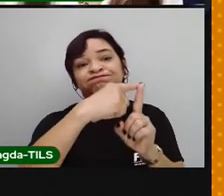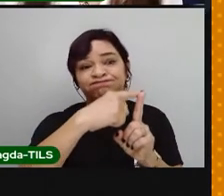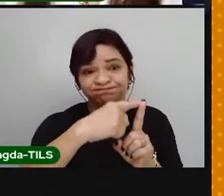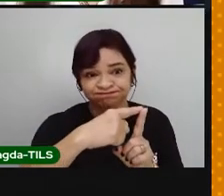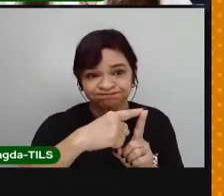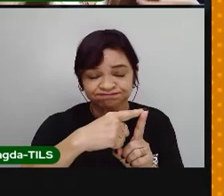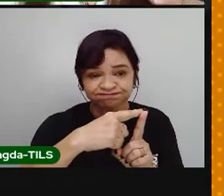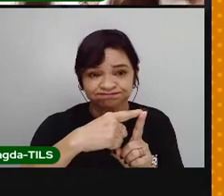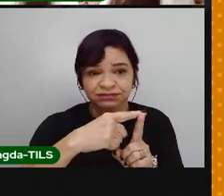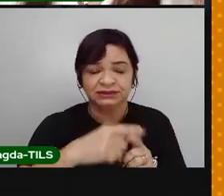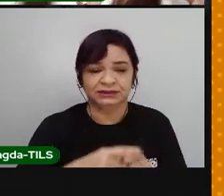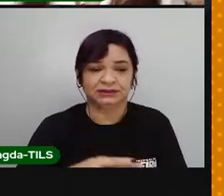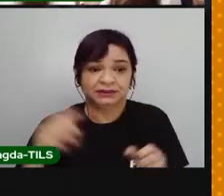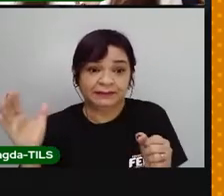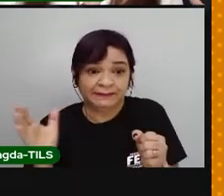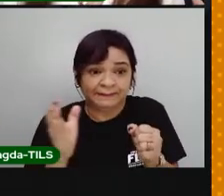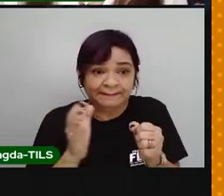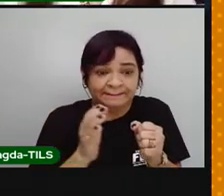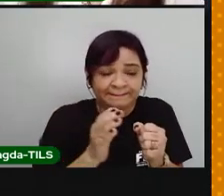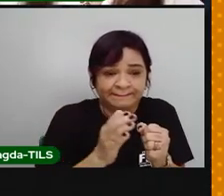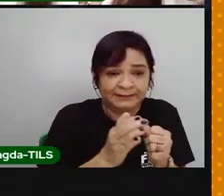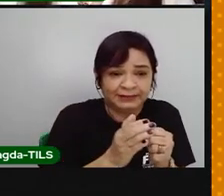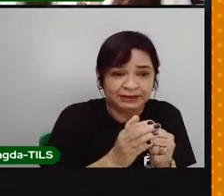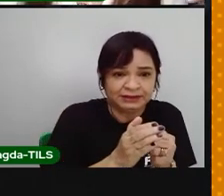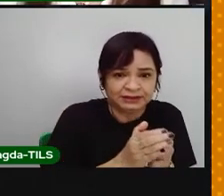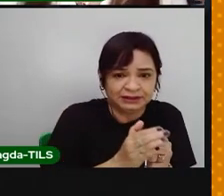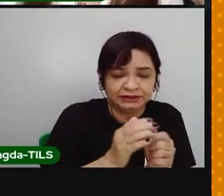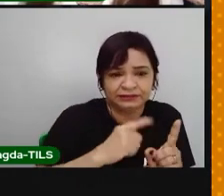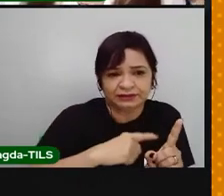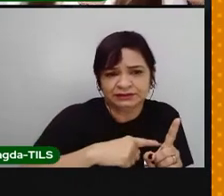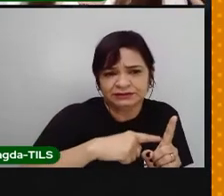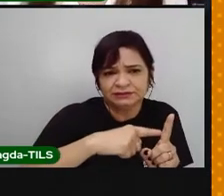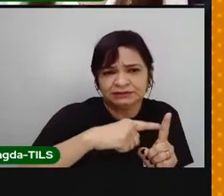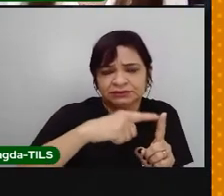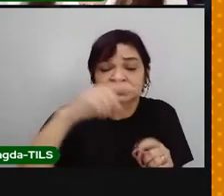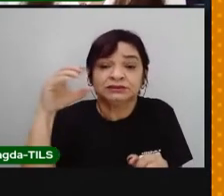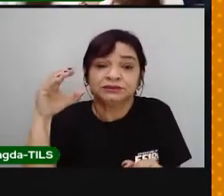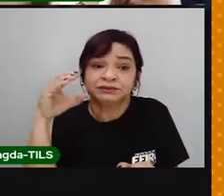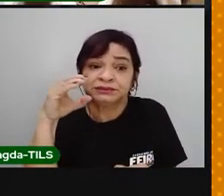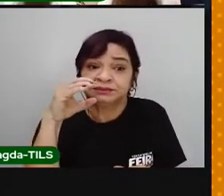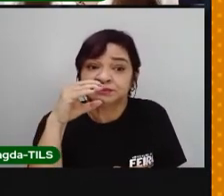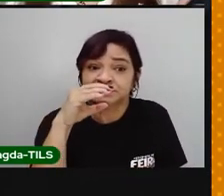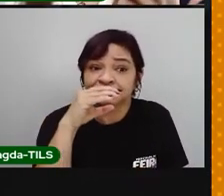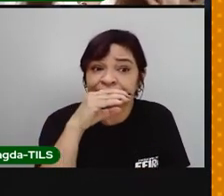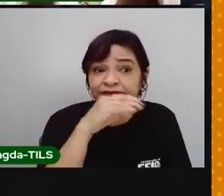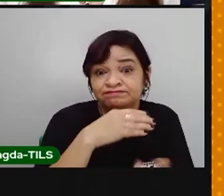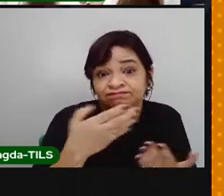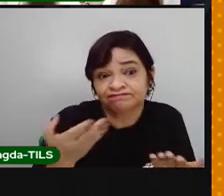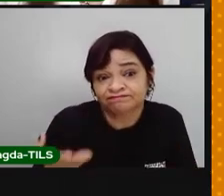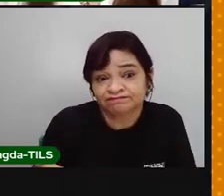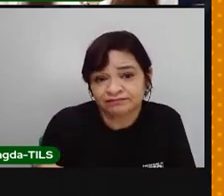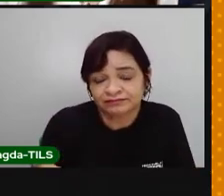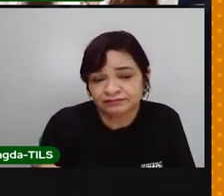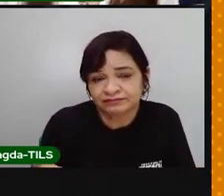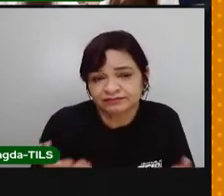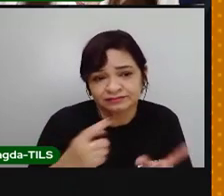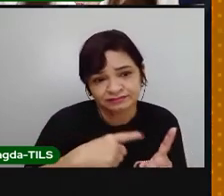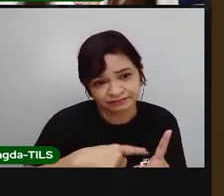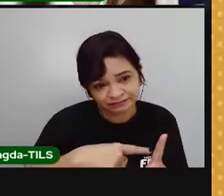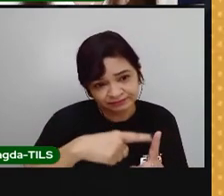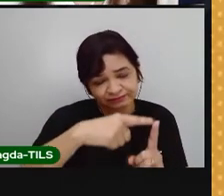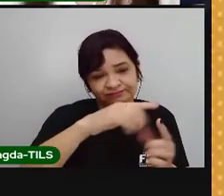calor na atmosfera, estão ali se acumulando muito, o planeta fica cada vez mais quente. E isso é o que a gente chama de aquecimento global.